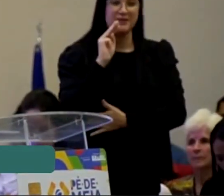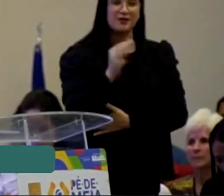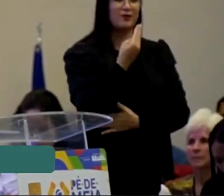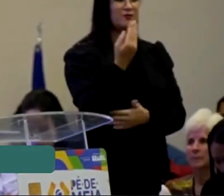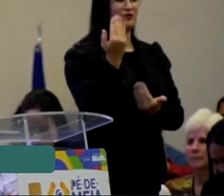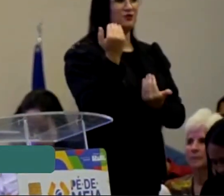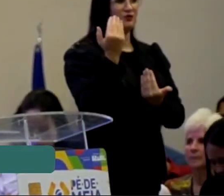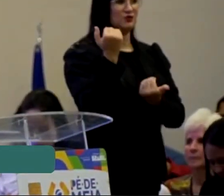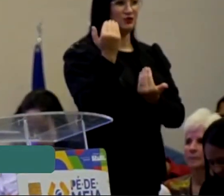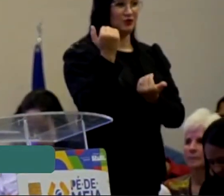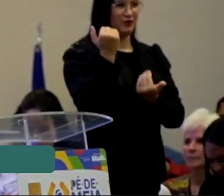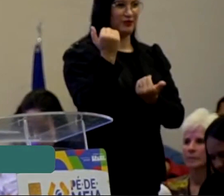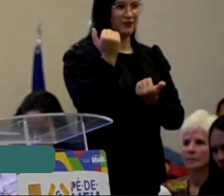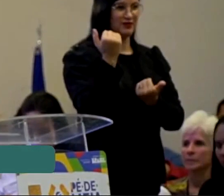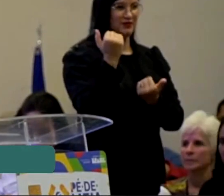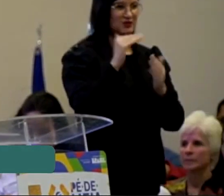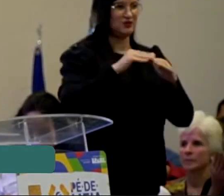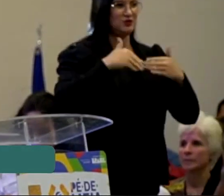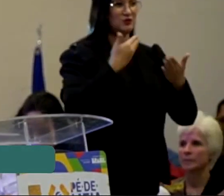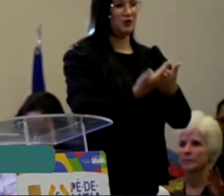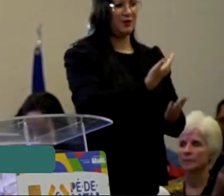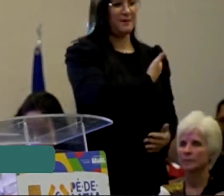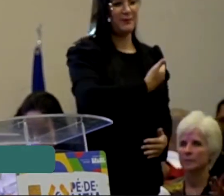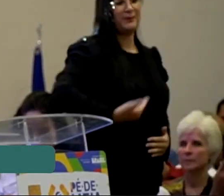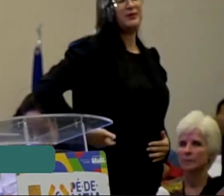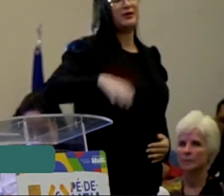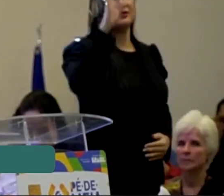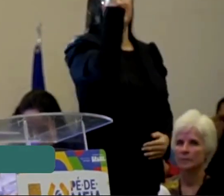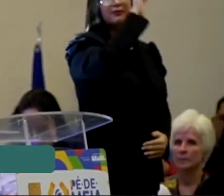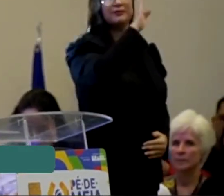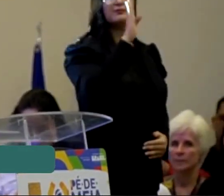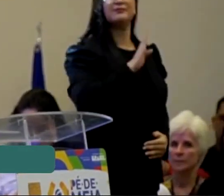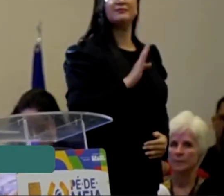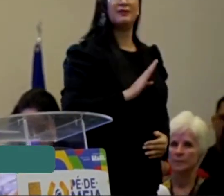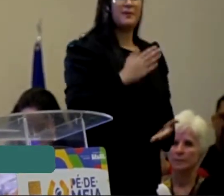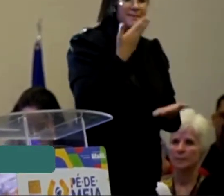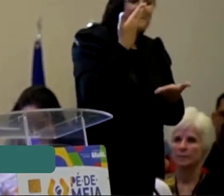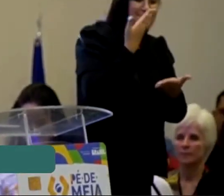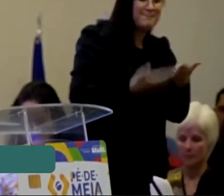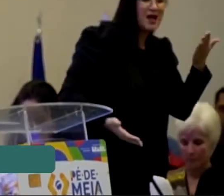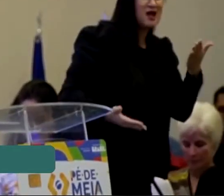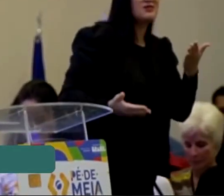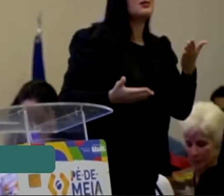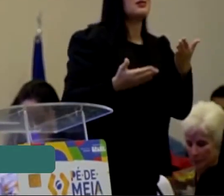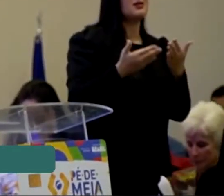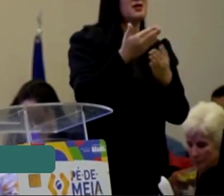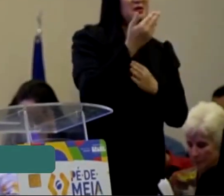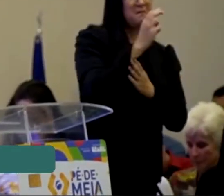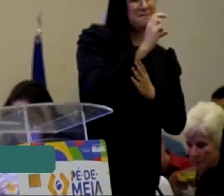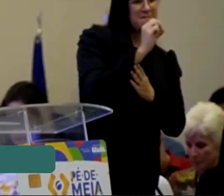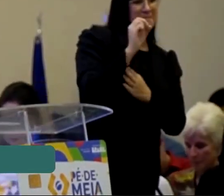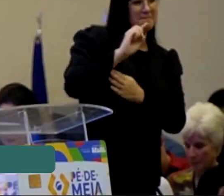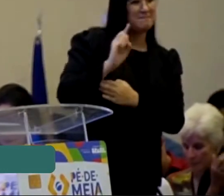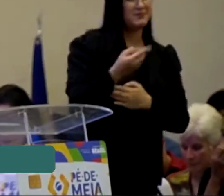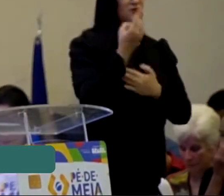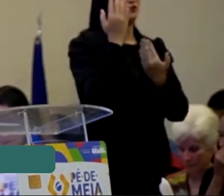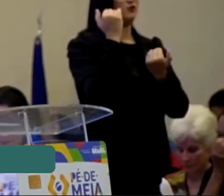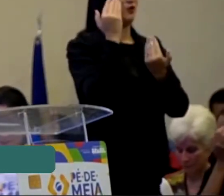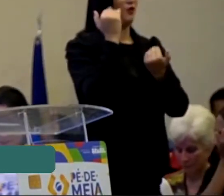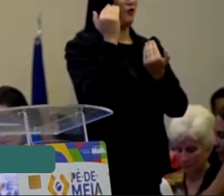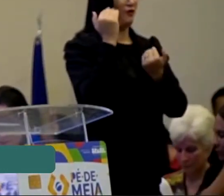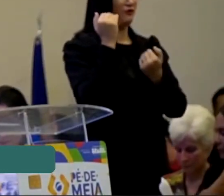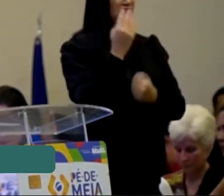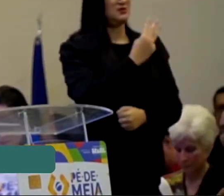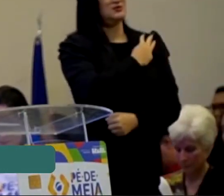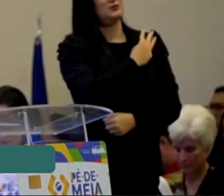jovens na escola pública do Ensino Médio Brasileiro, nós estamos perdendo meio milhão de jovens por ano no Ensino